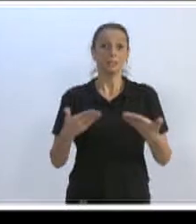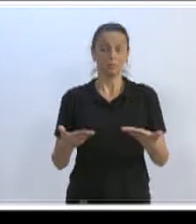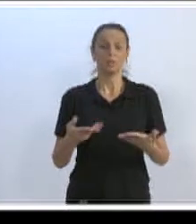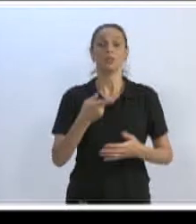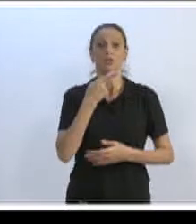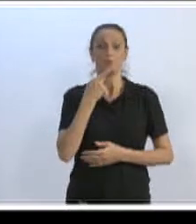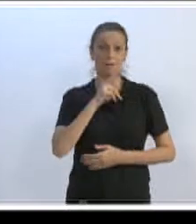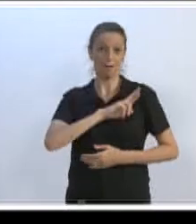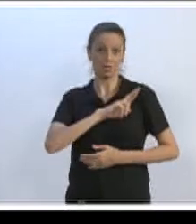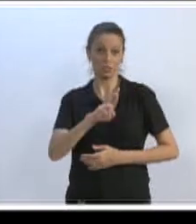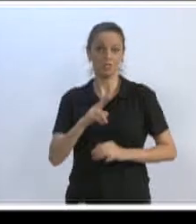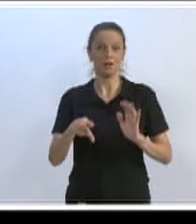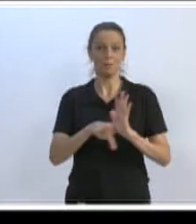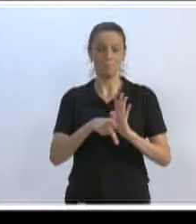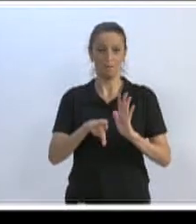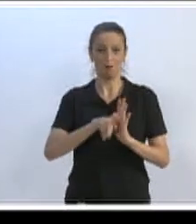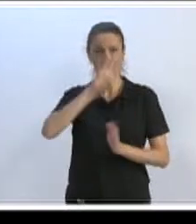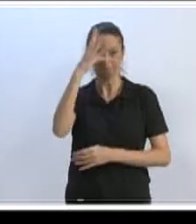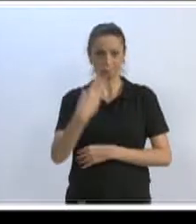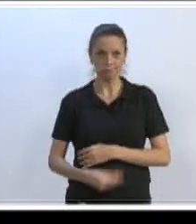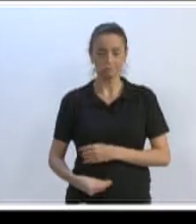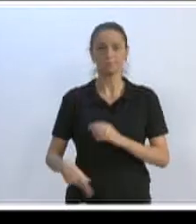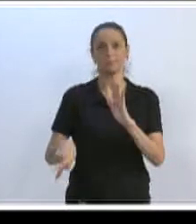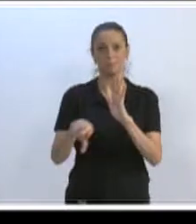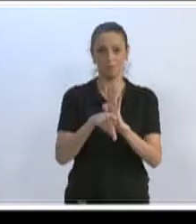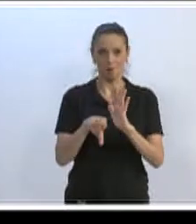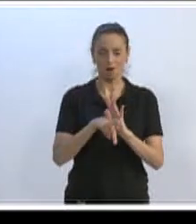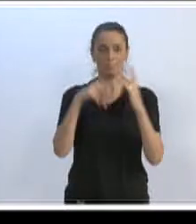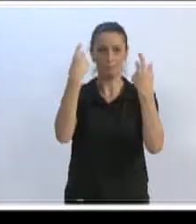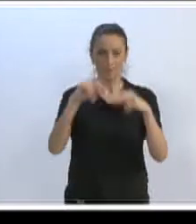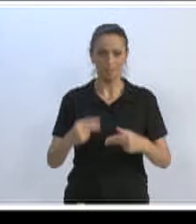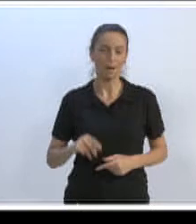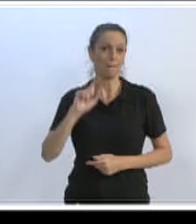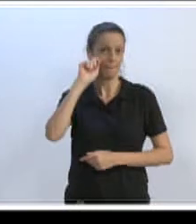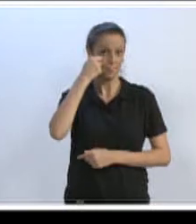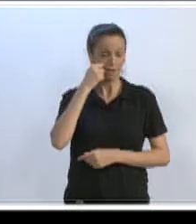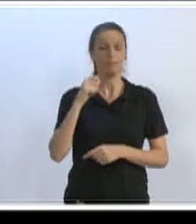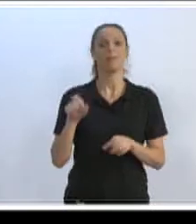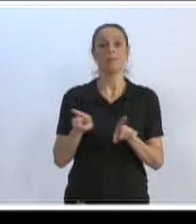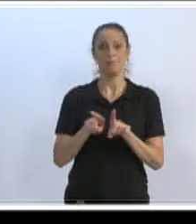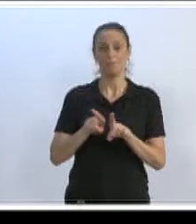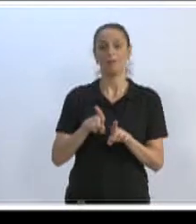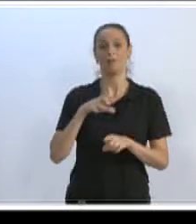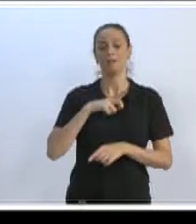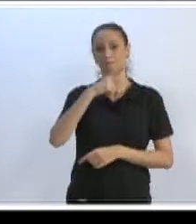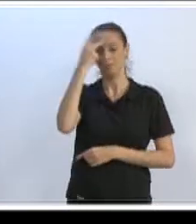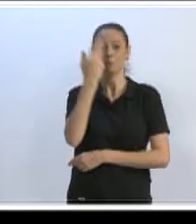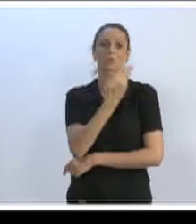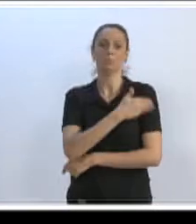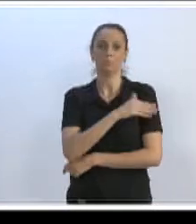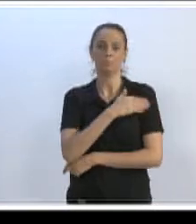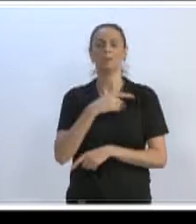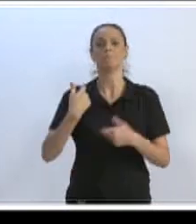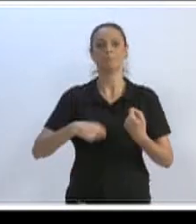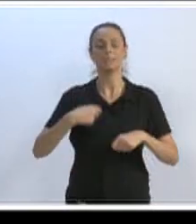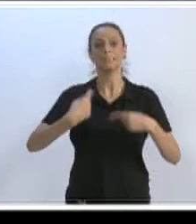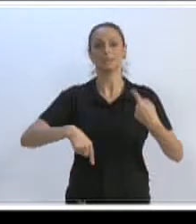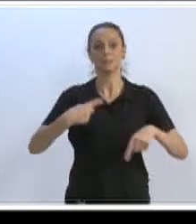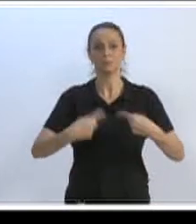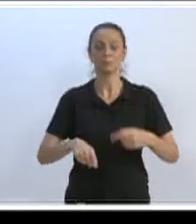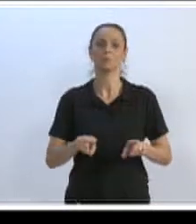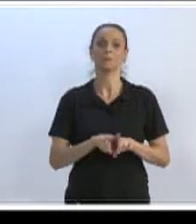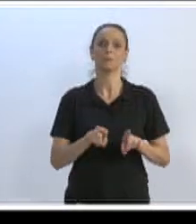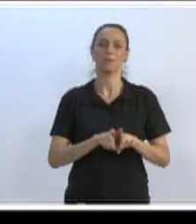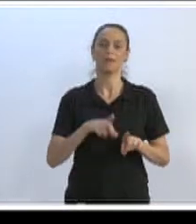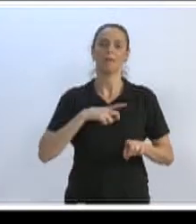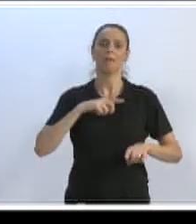das religiões de matriz africana, a gente sabe que elas são igualmente perseguidas. E nós precisamos discutir Umbanda